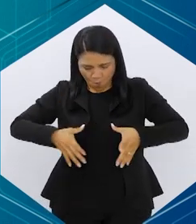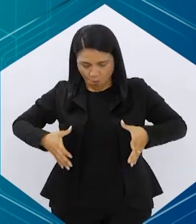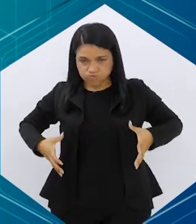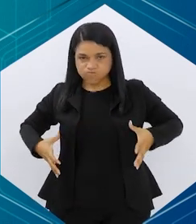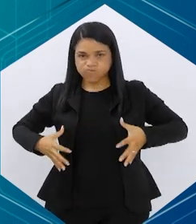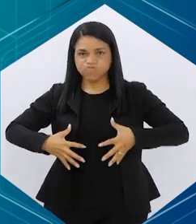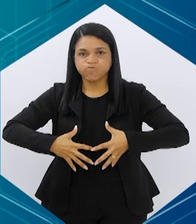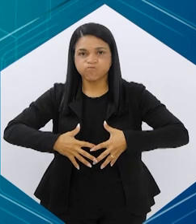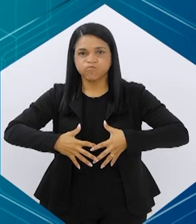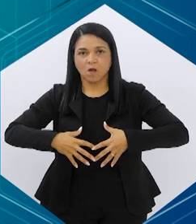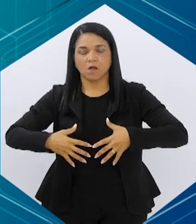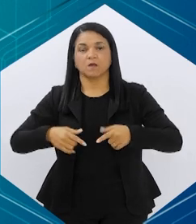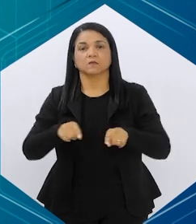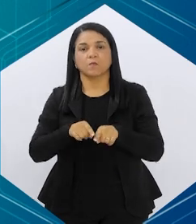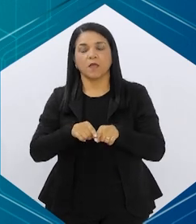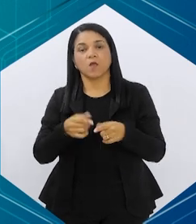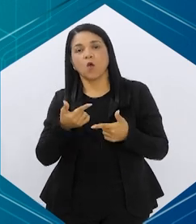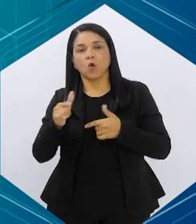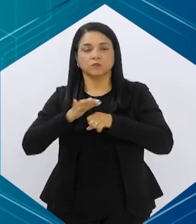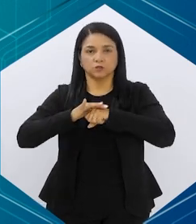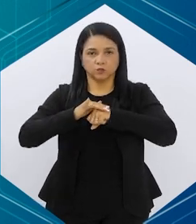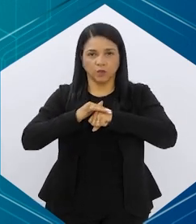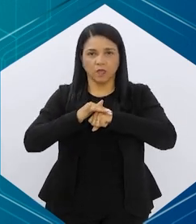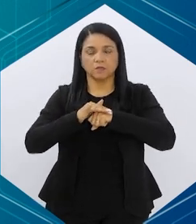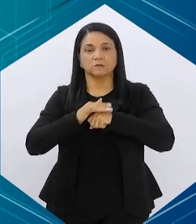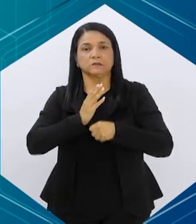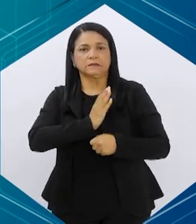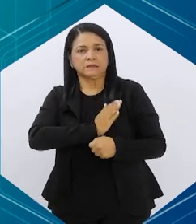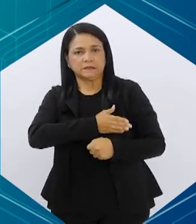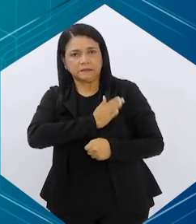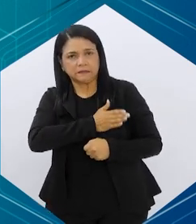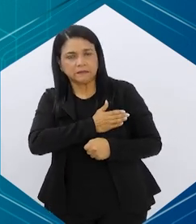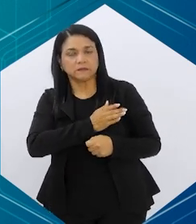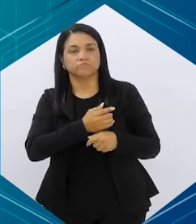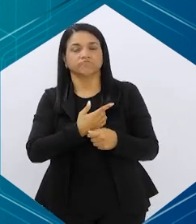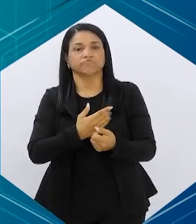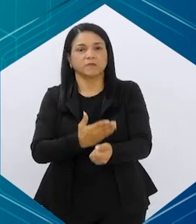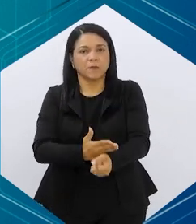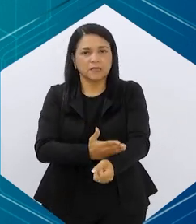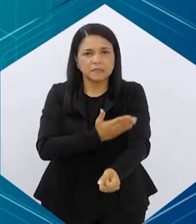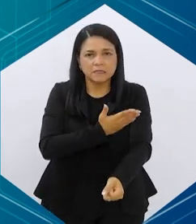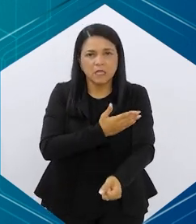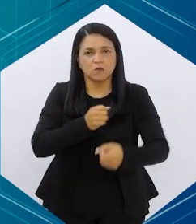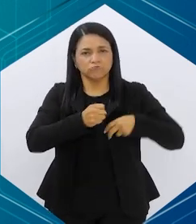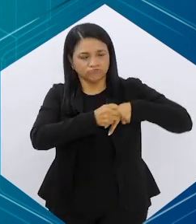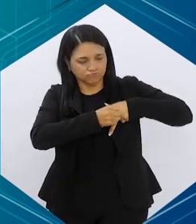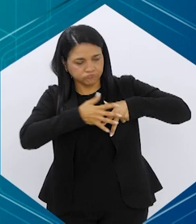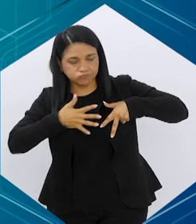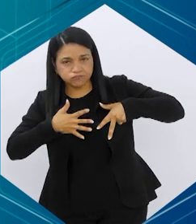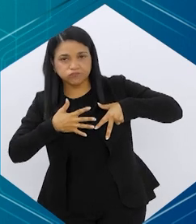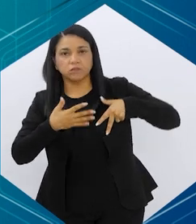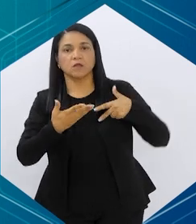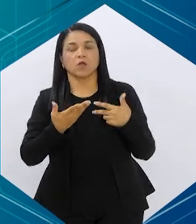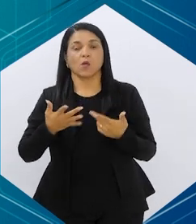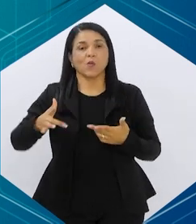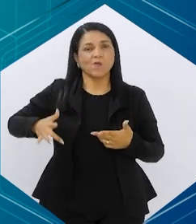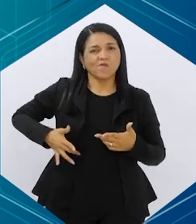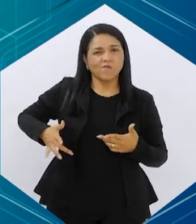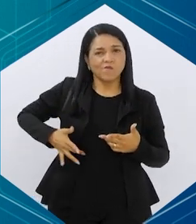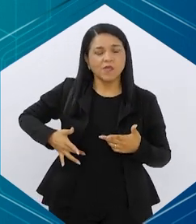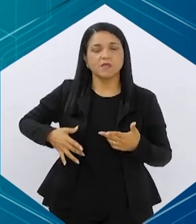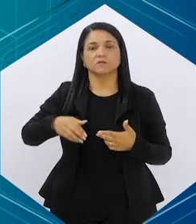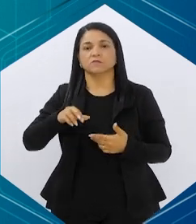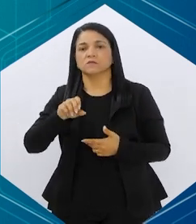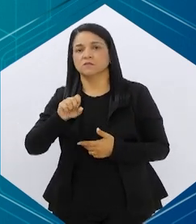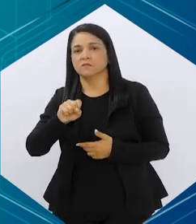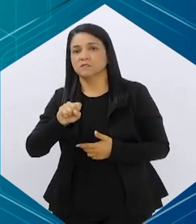abdominal, a presença de outras comorbidades, como doença cardiovascular, hipertensão, gordura no fígado, ou até